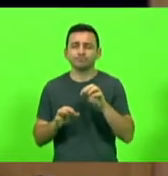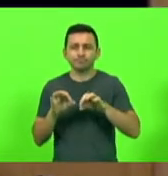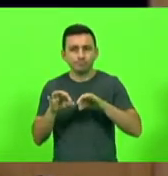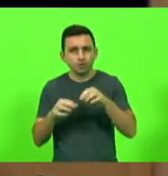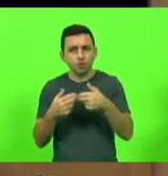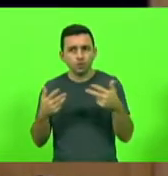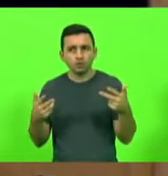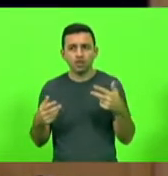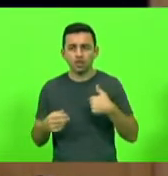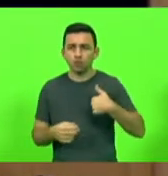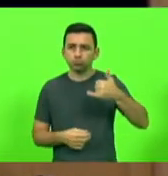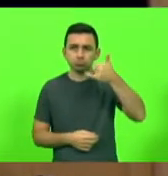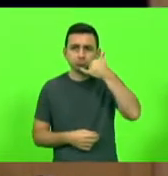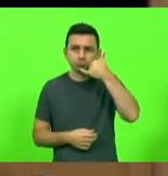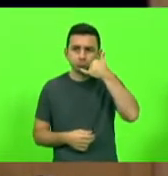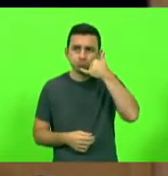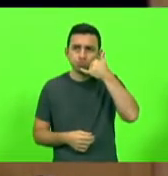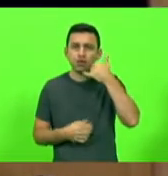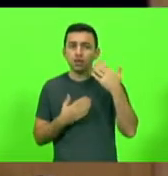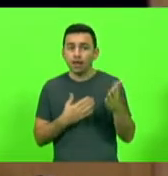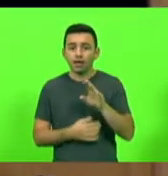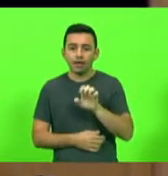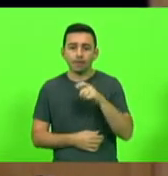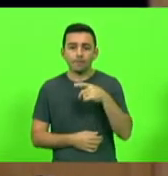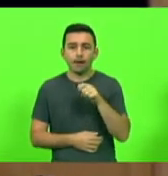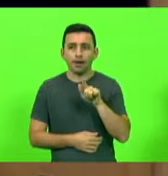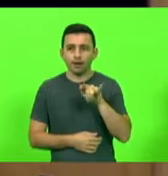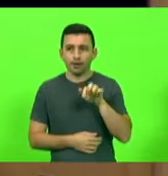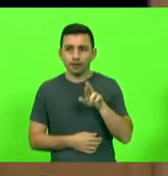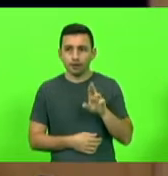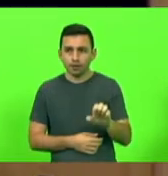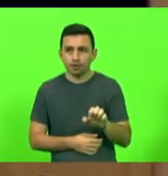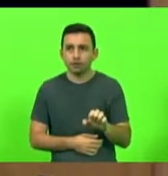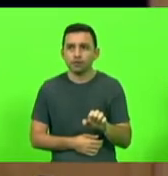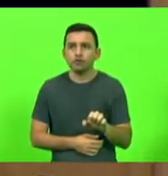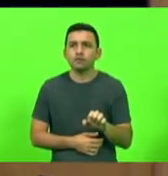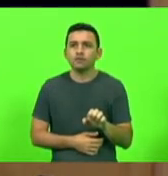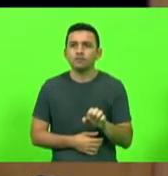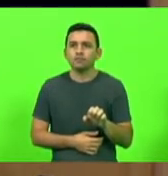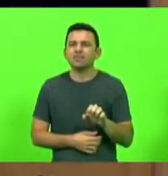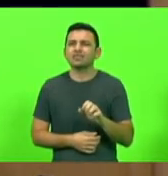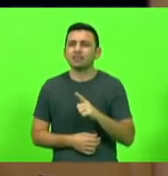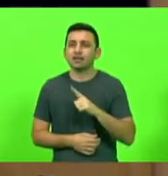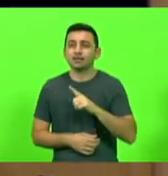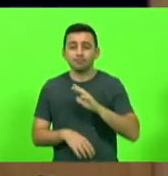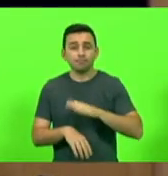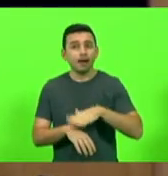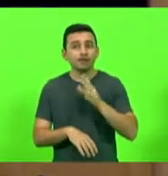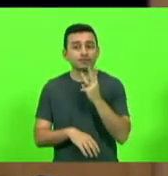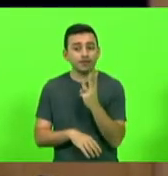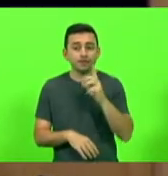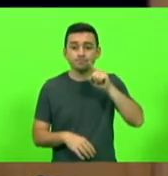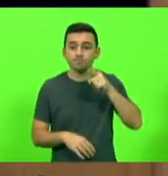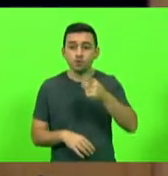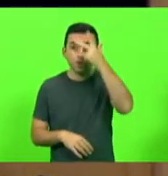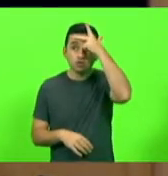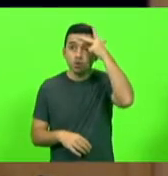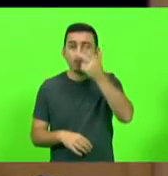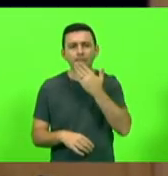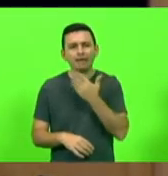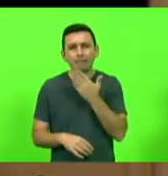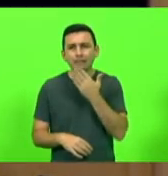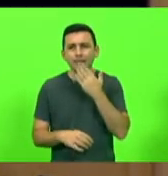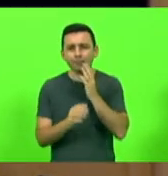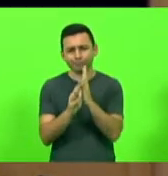contatos que nós fizemos, inclusive, com a IPAGRE, há cerca de 3 mil pedidos de agricultores em análise,